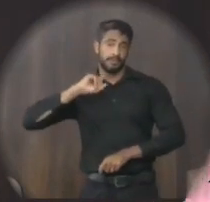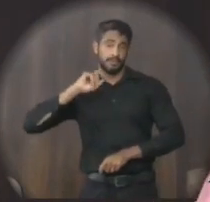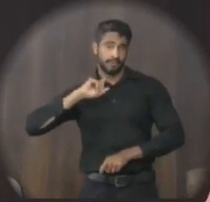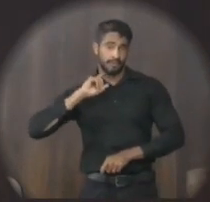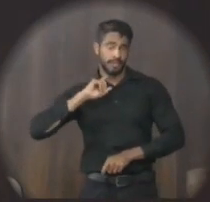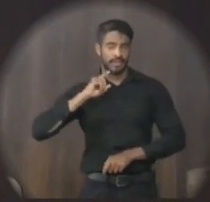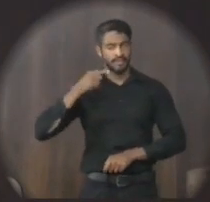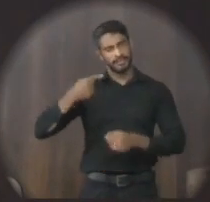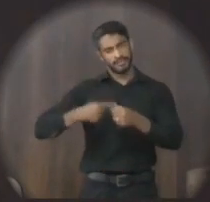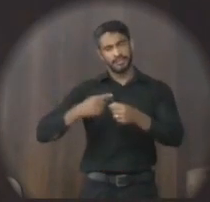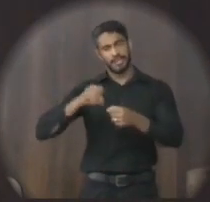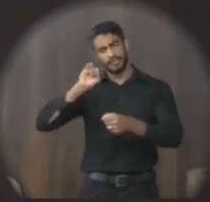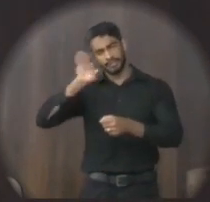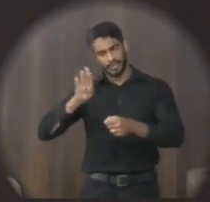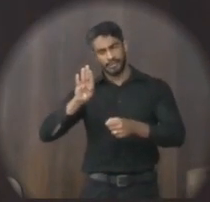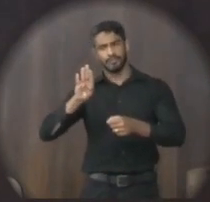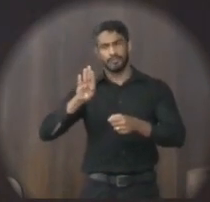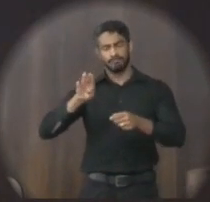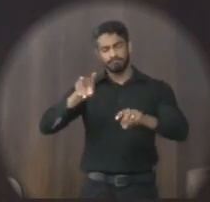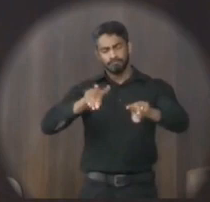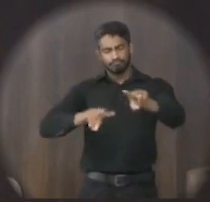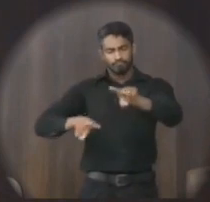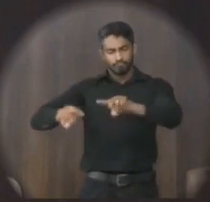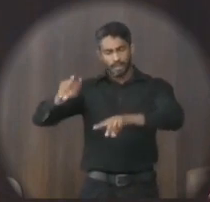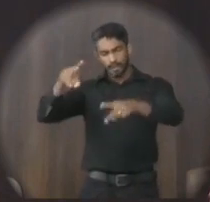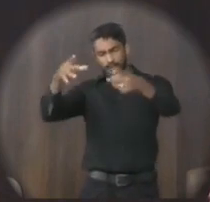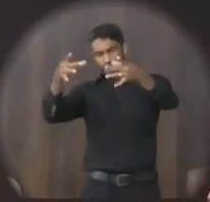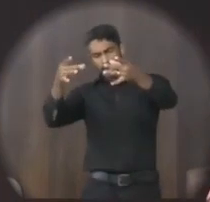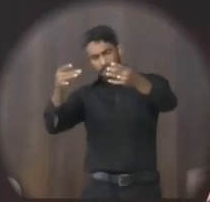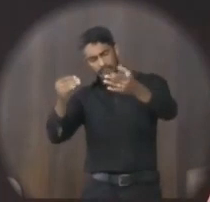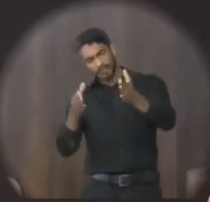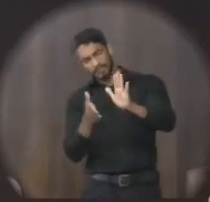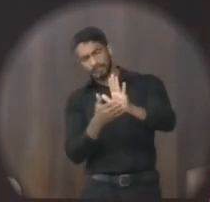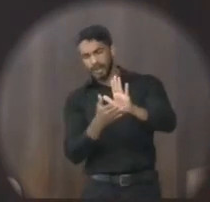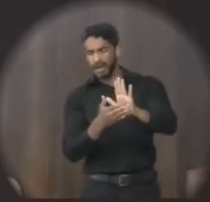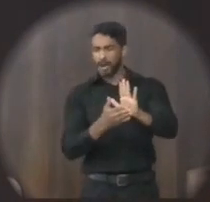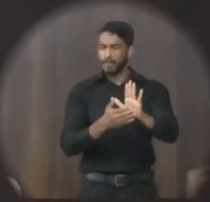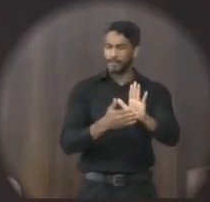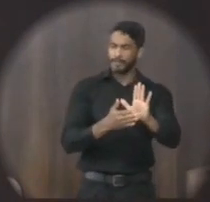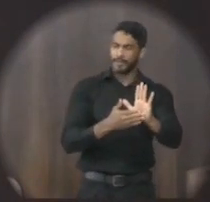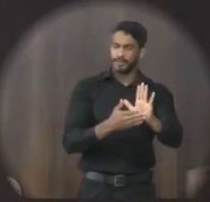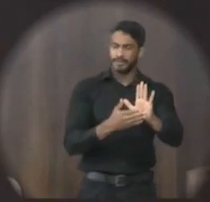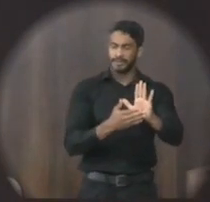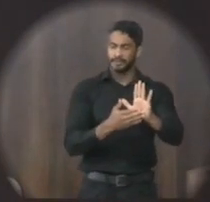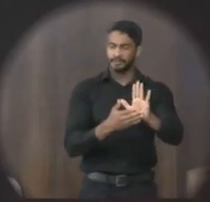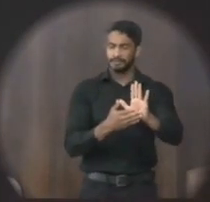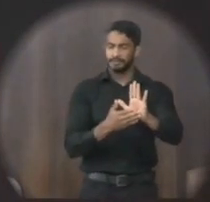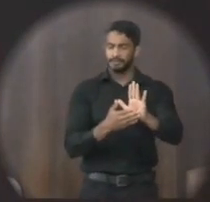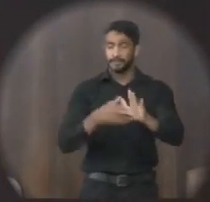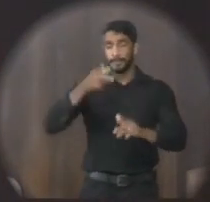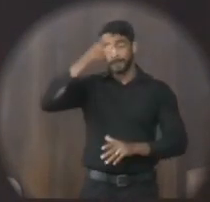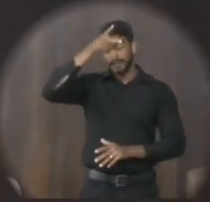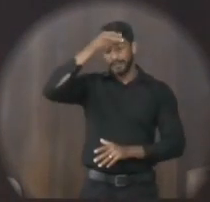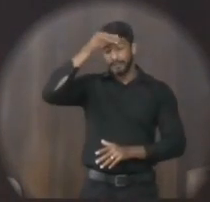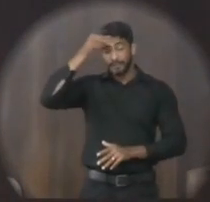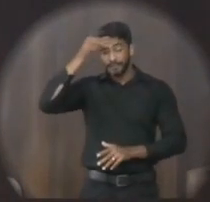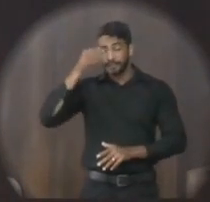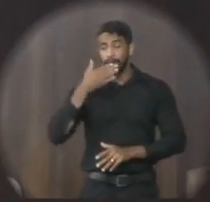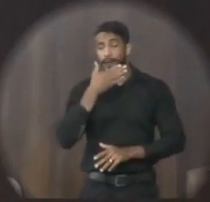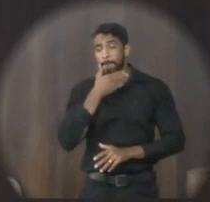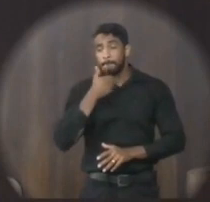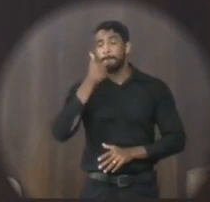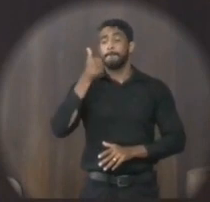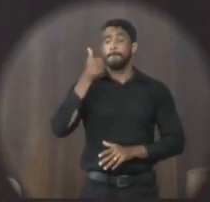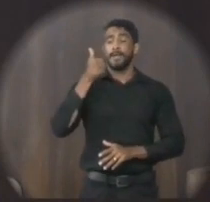E analisamos a probabilidade e as propostas de a prefeitura poder melhorar um